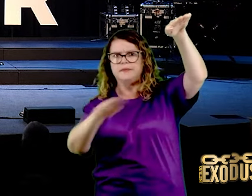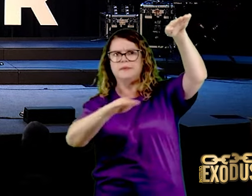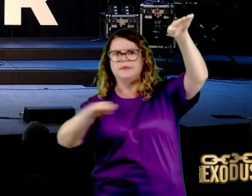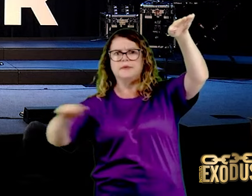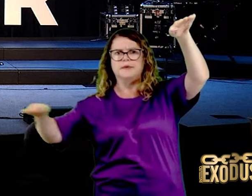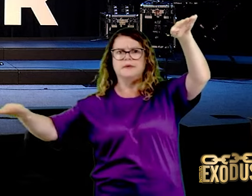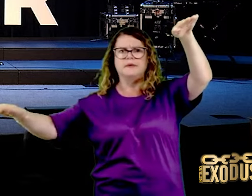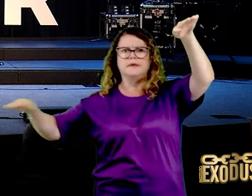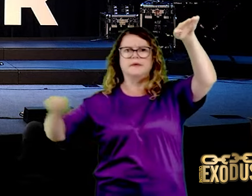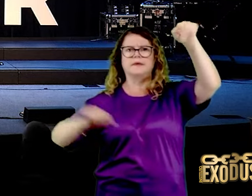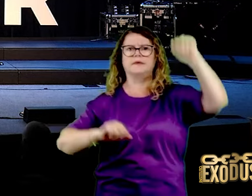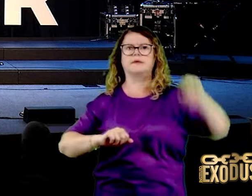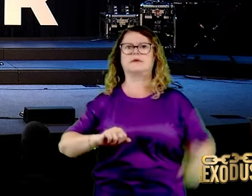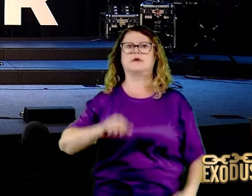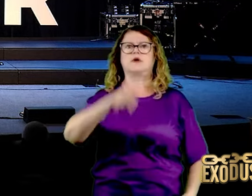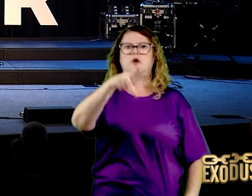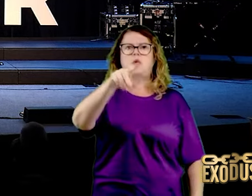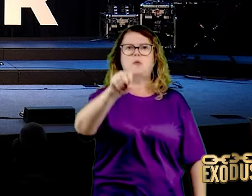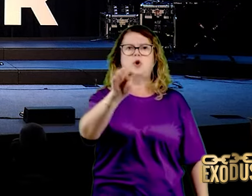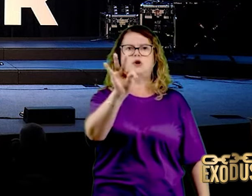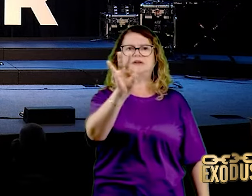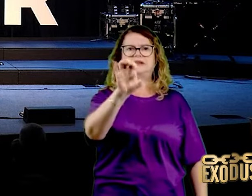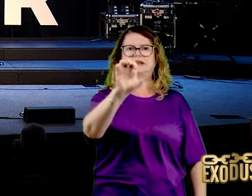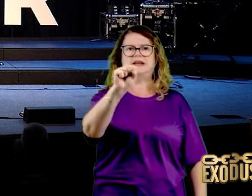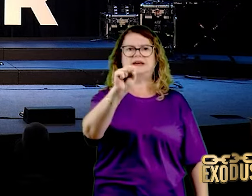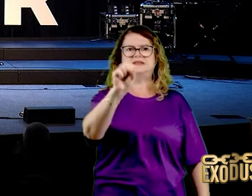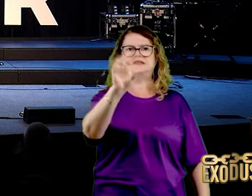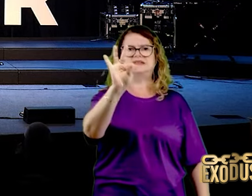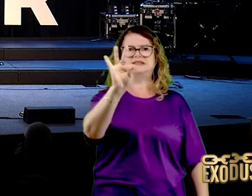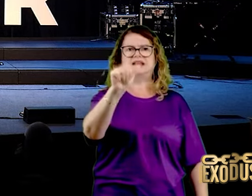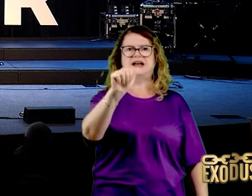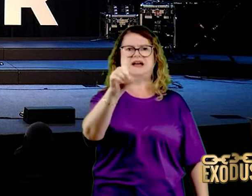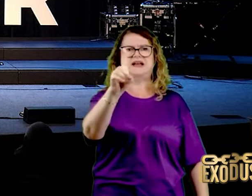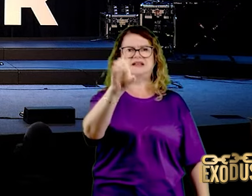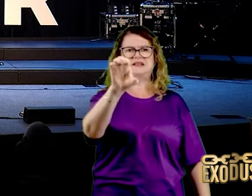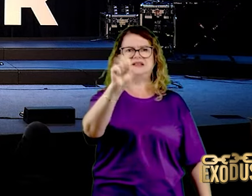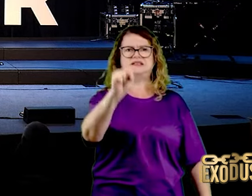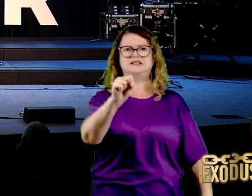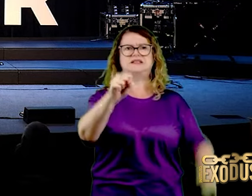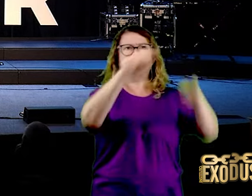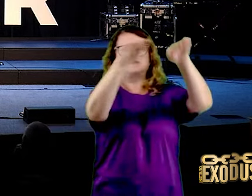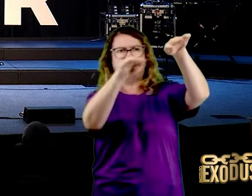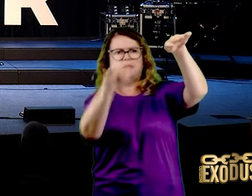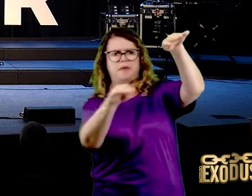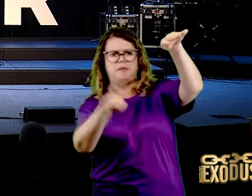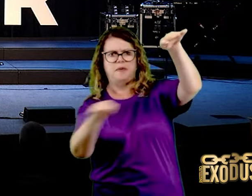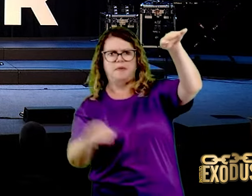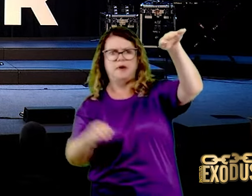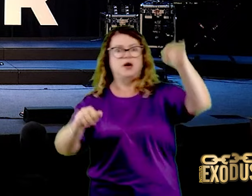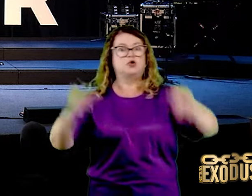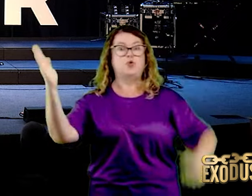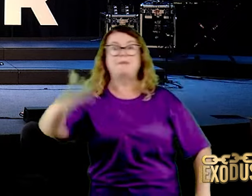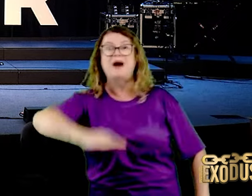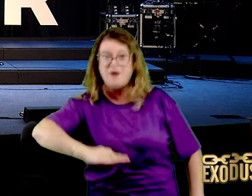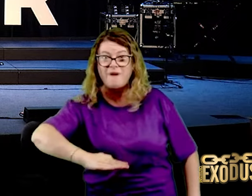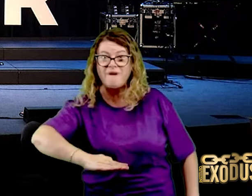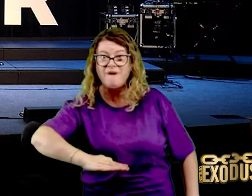os principados, não oferecem nenhum tipo de resistência.